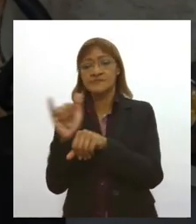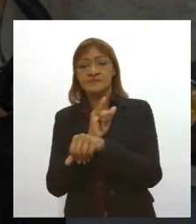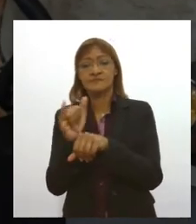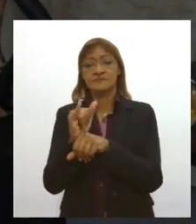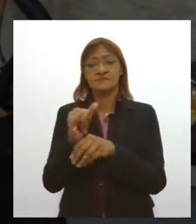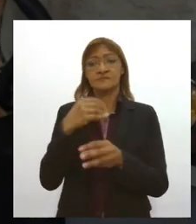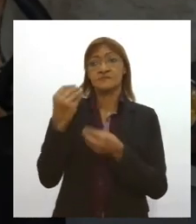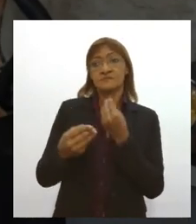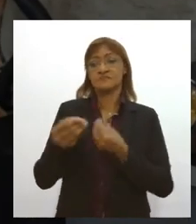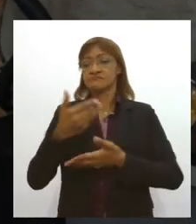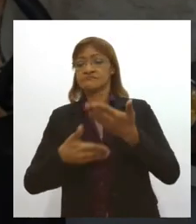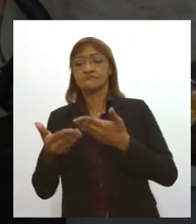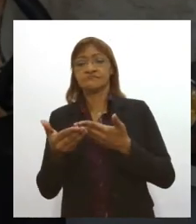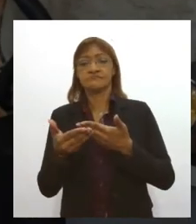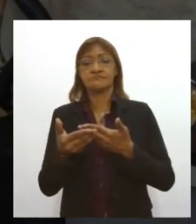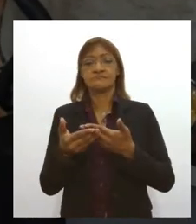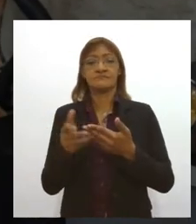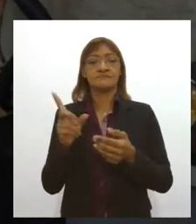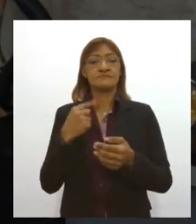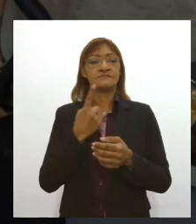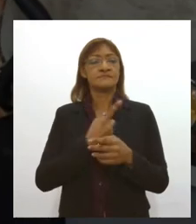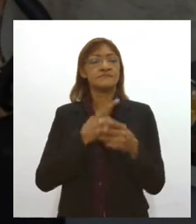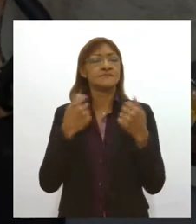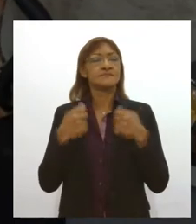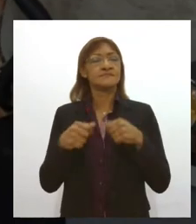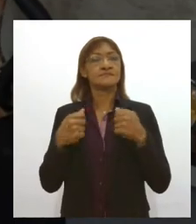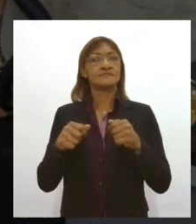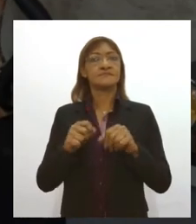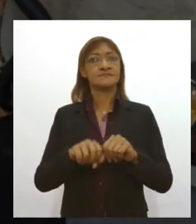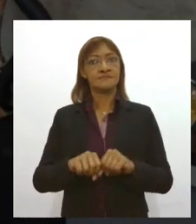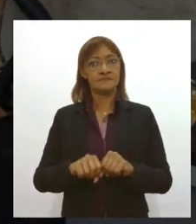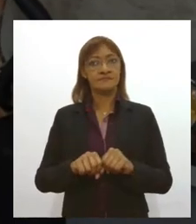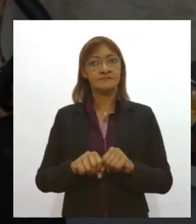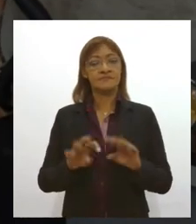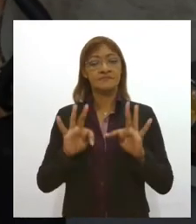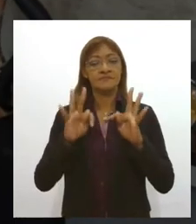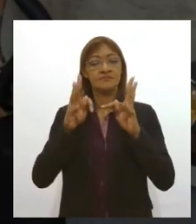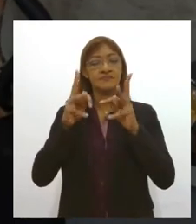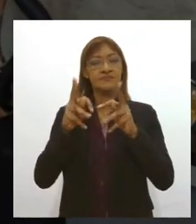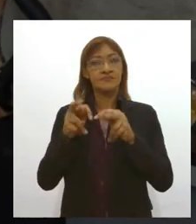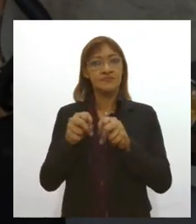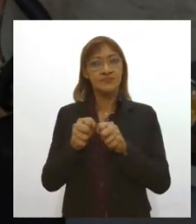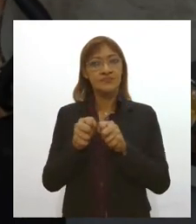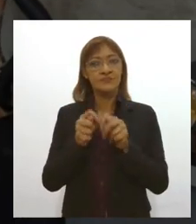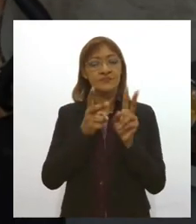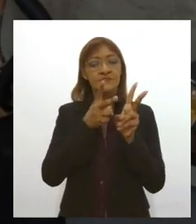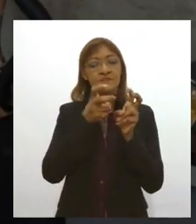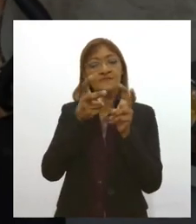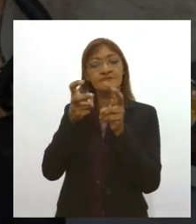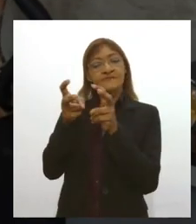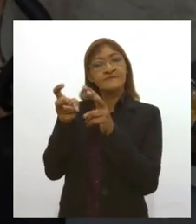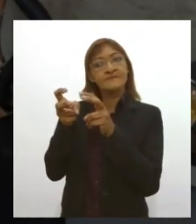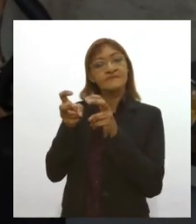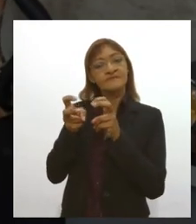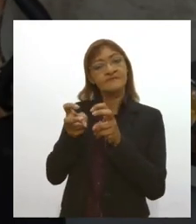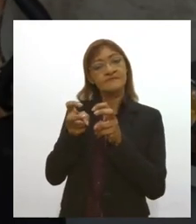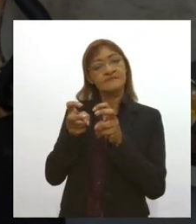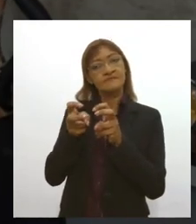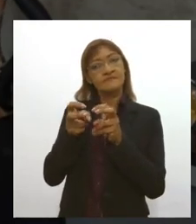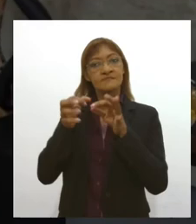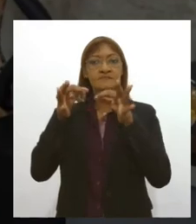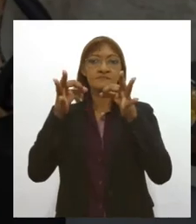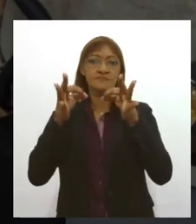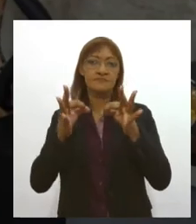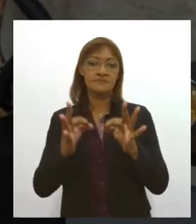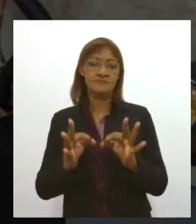para que saibamos colocar as coisas as observações da forma mais correta